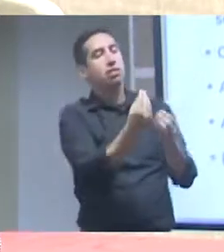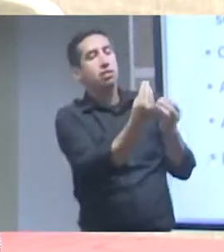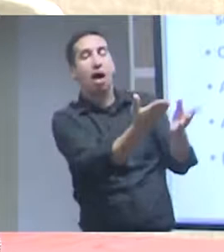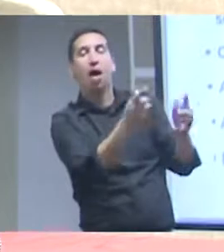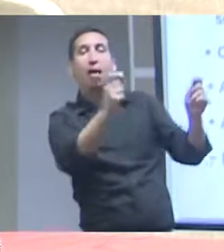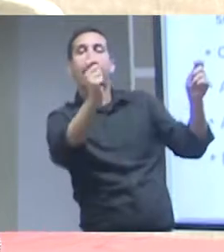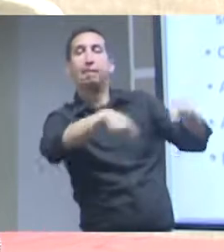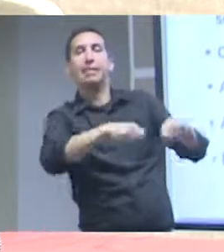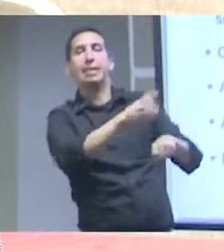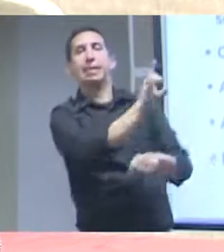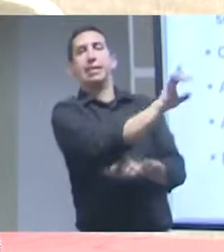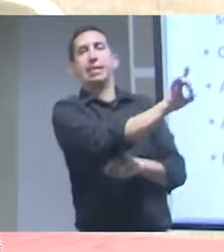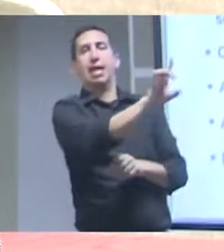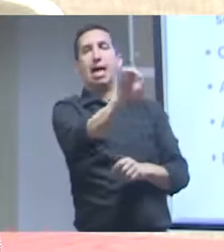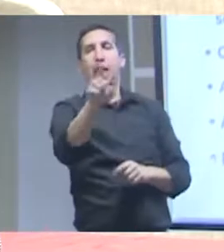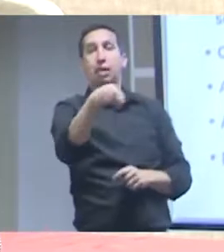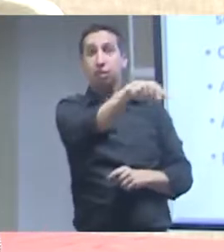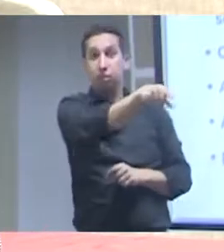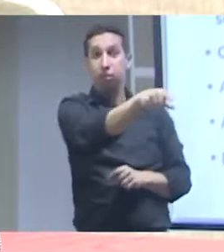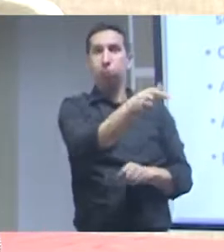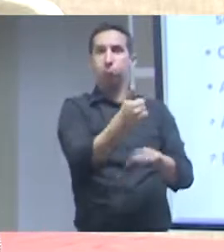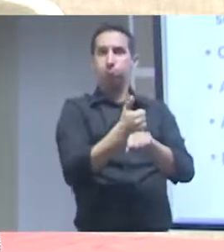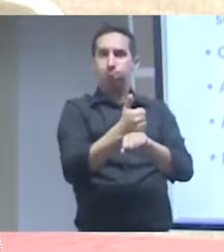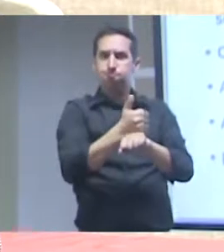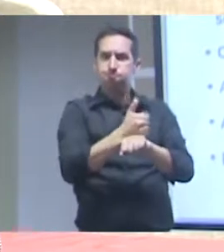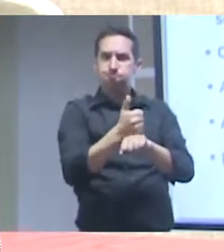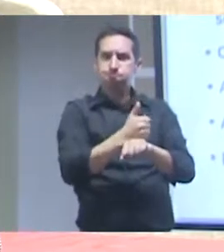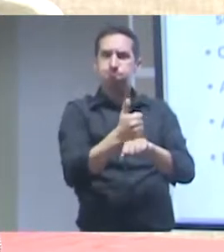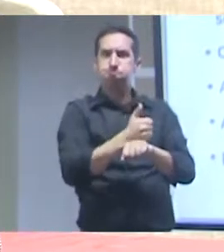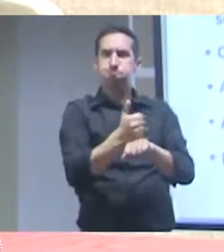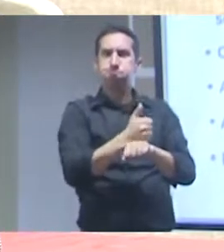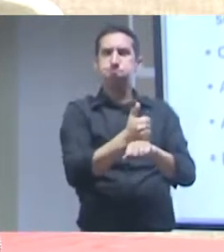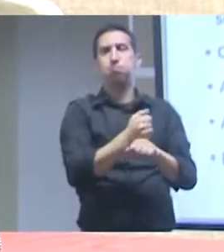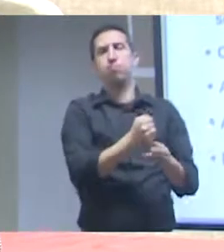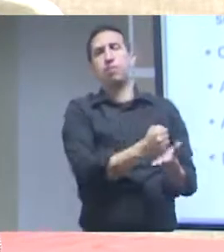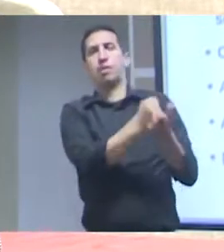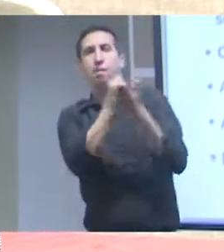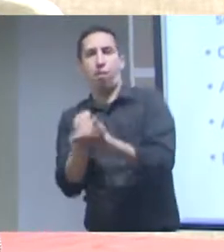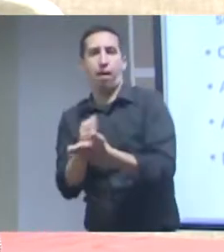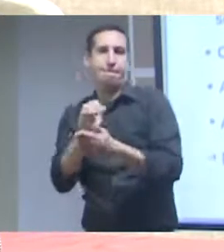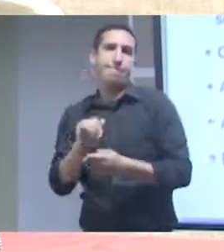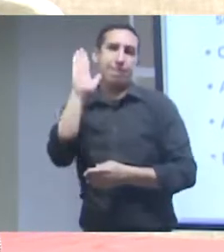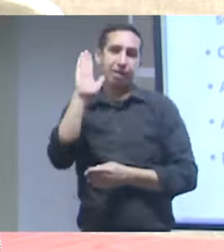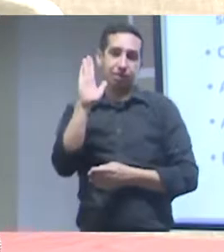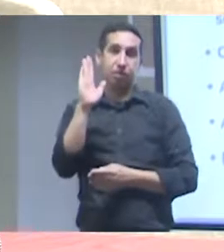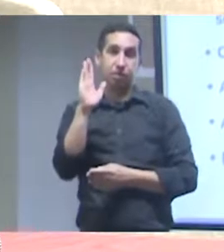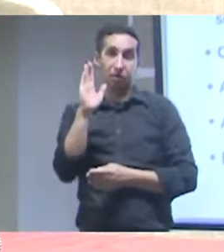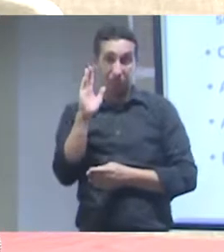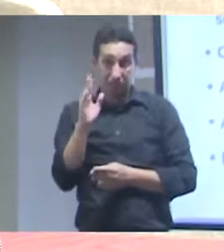risco e enxerque os empoderados. Estamos dispostos a correr o risco da parresia,